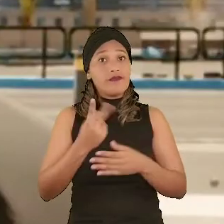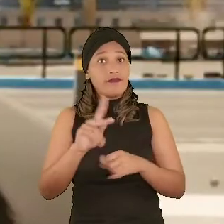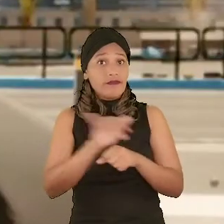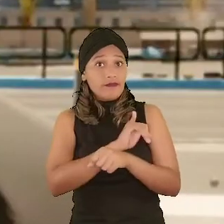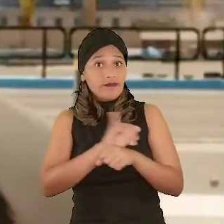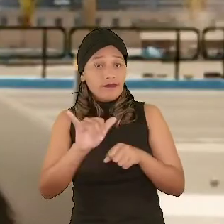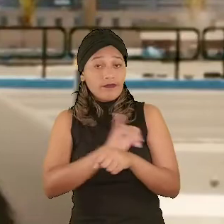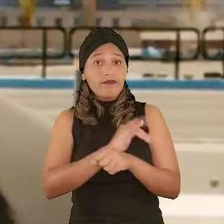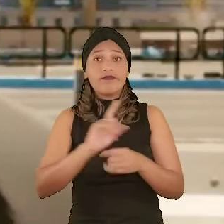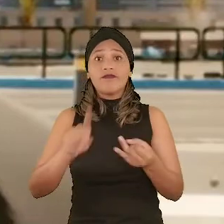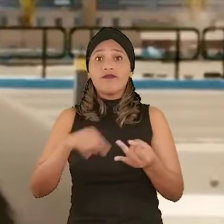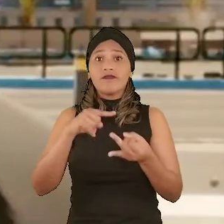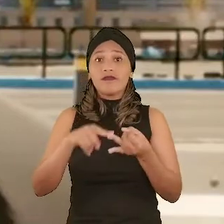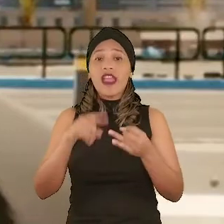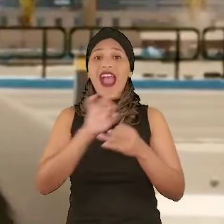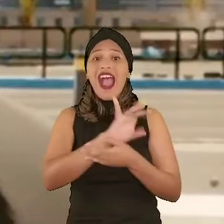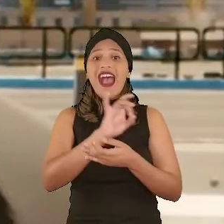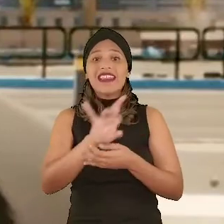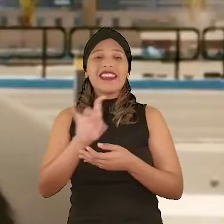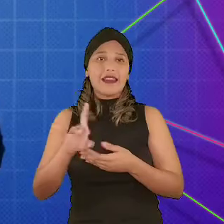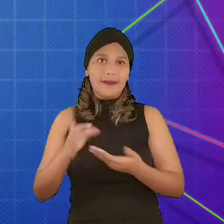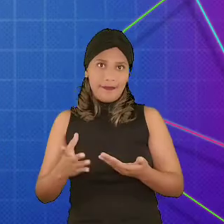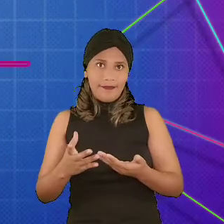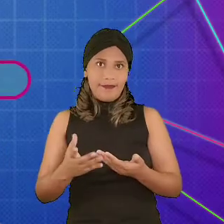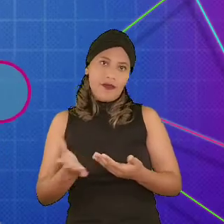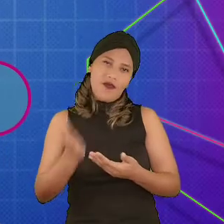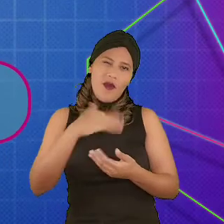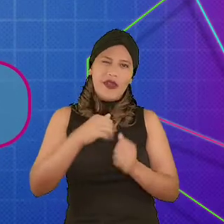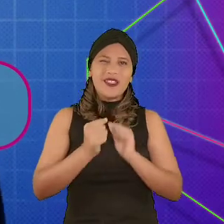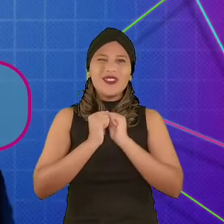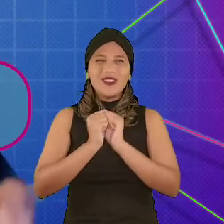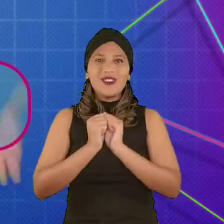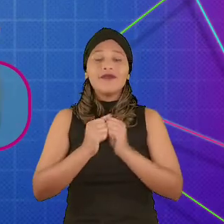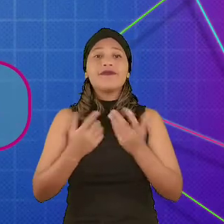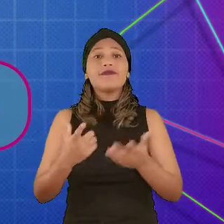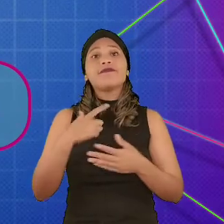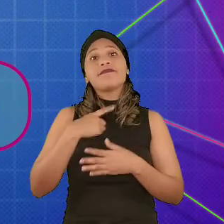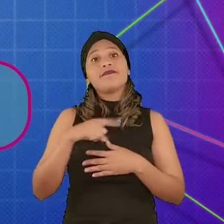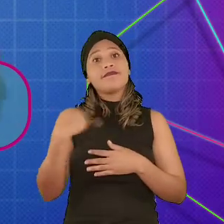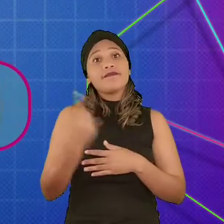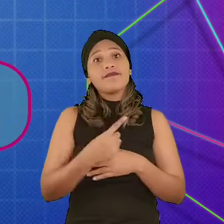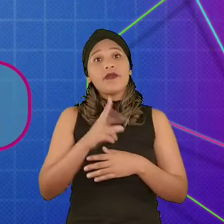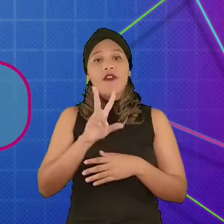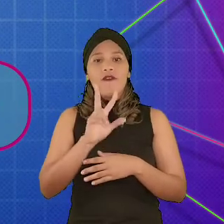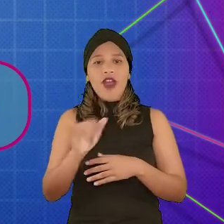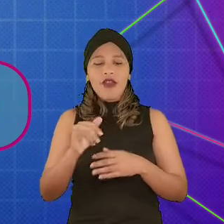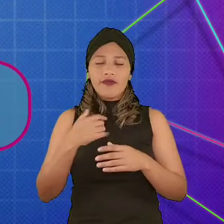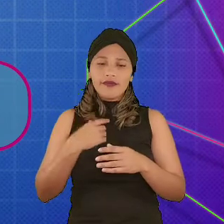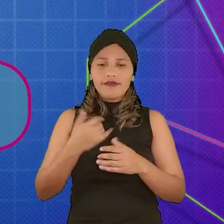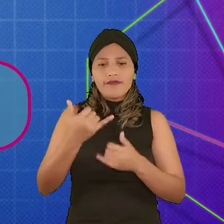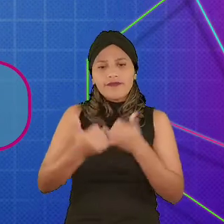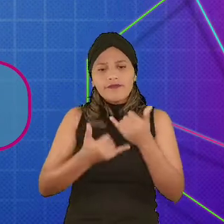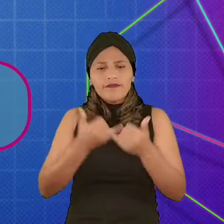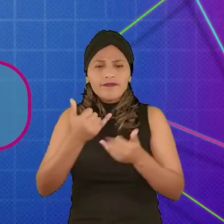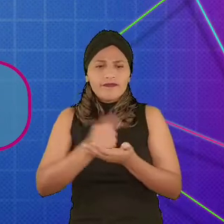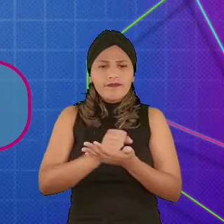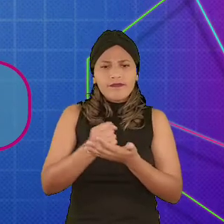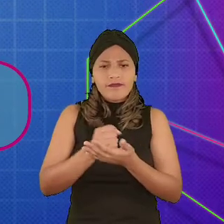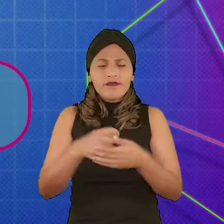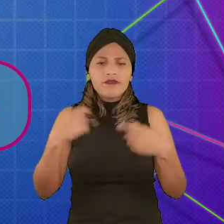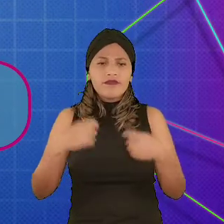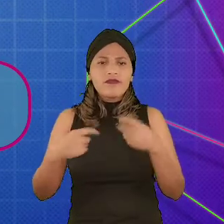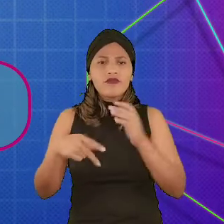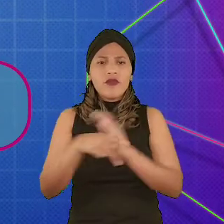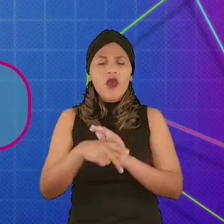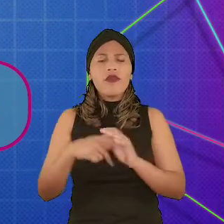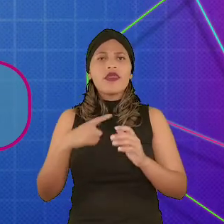estratégias e motivações em cada comando. Vamos lá, galera! Quando a gente vai e joga um game, precisamos realizar comandos em